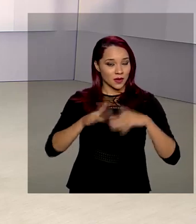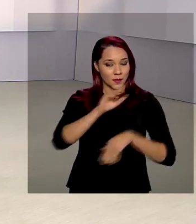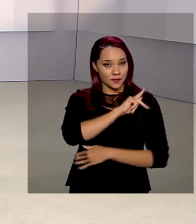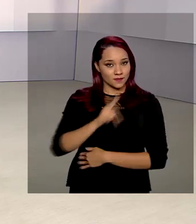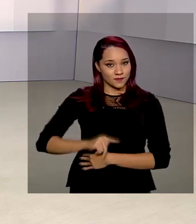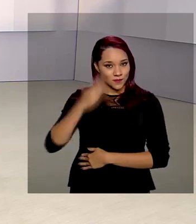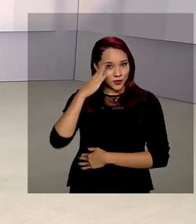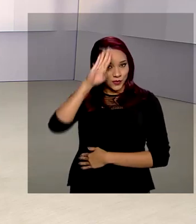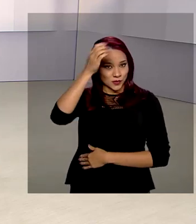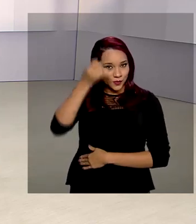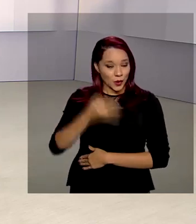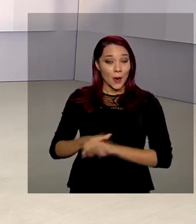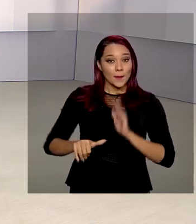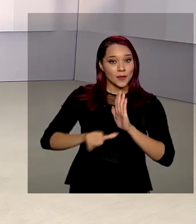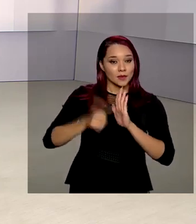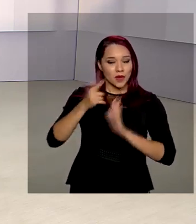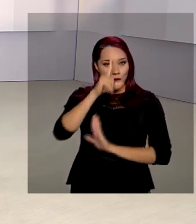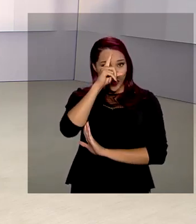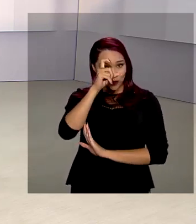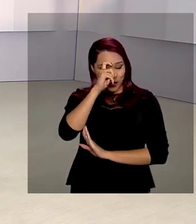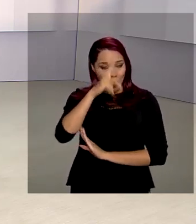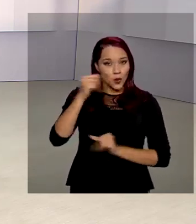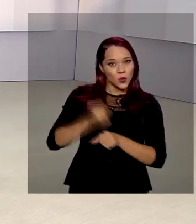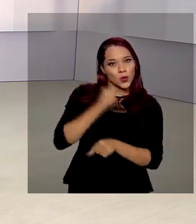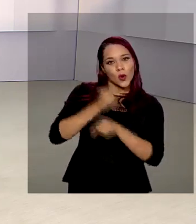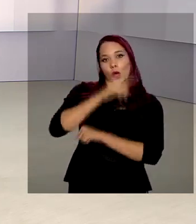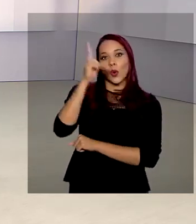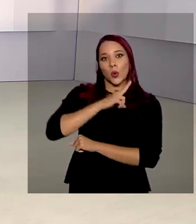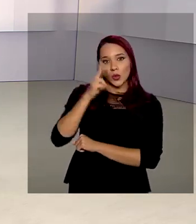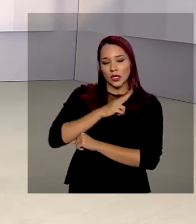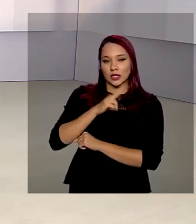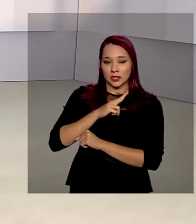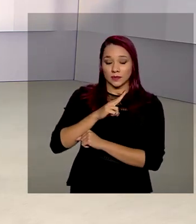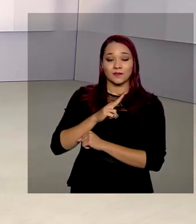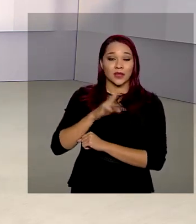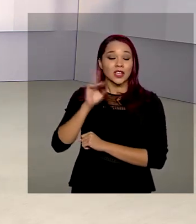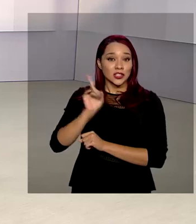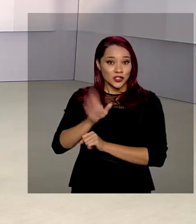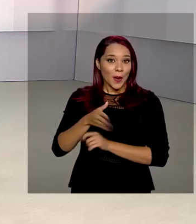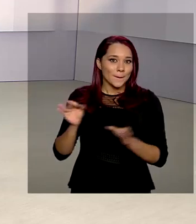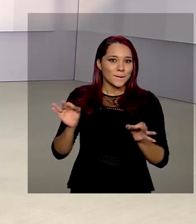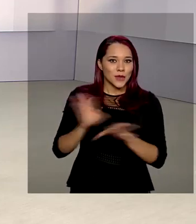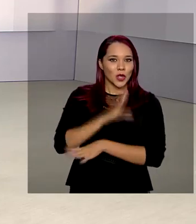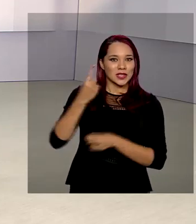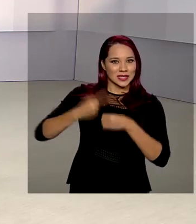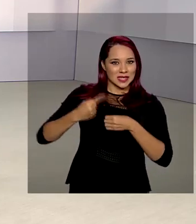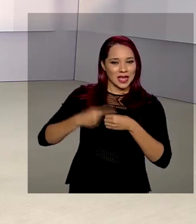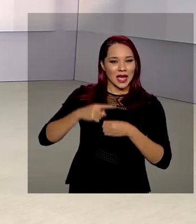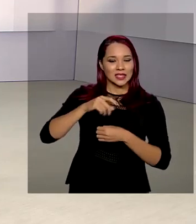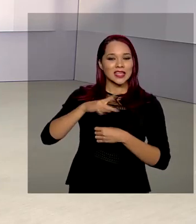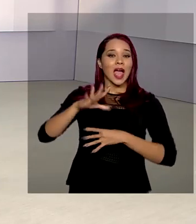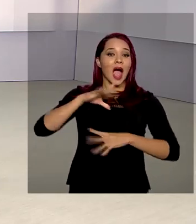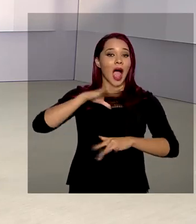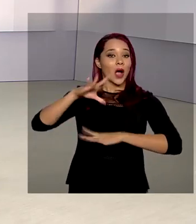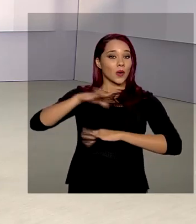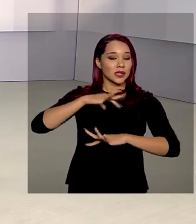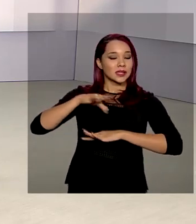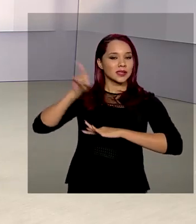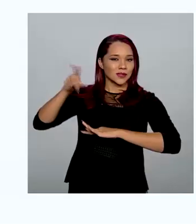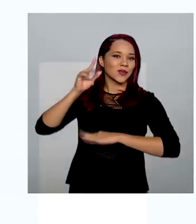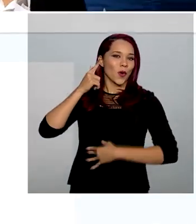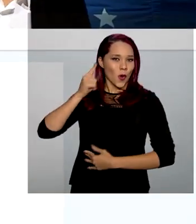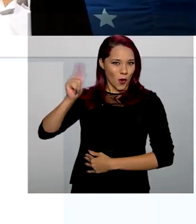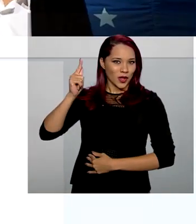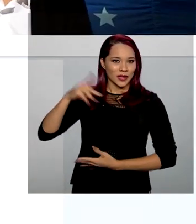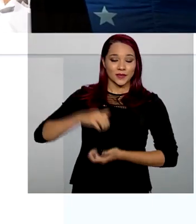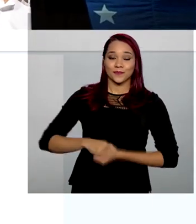anunciou que o primeiro hospital de campanha construído pela União ficou pronto na cidade de Águas Lindas, em Goiás. O